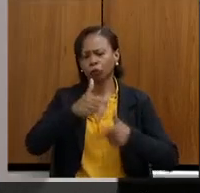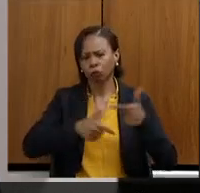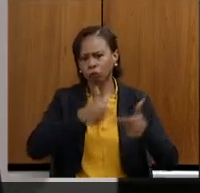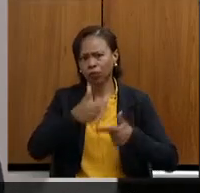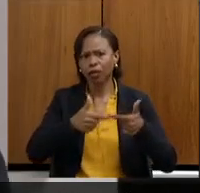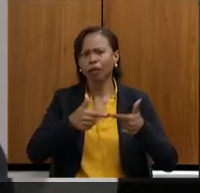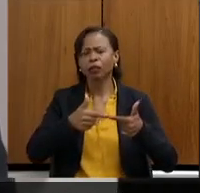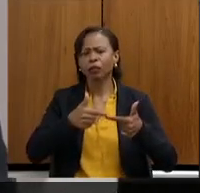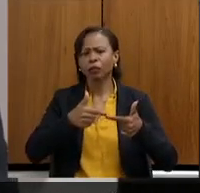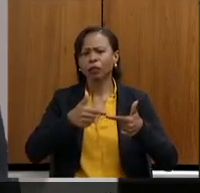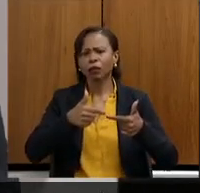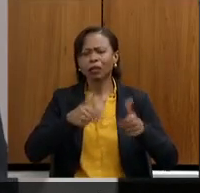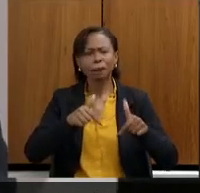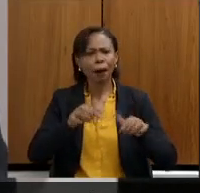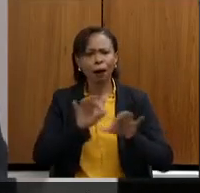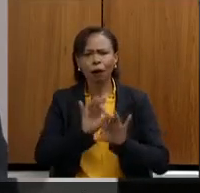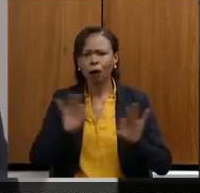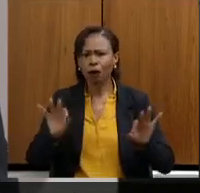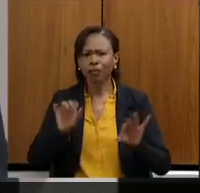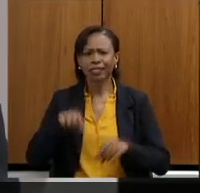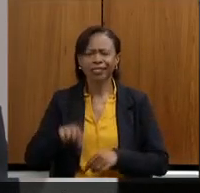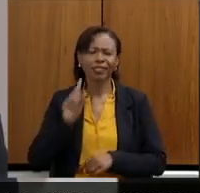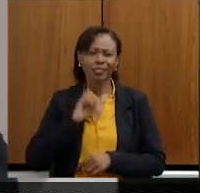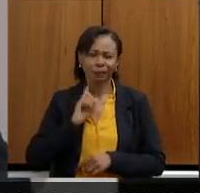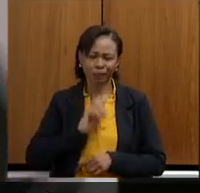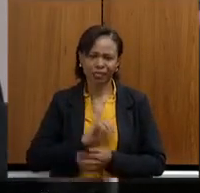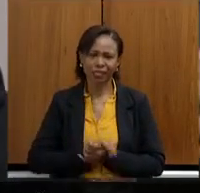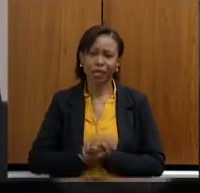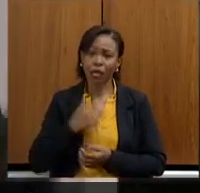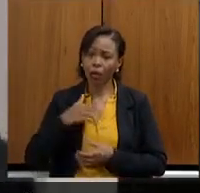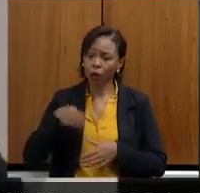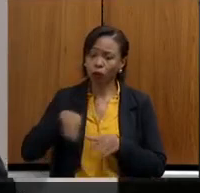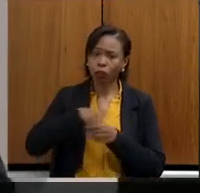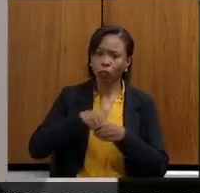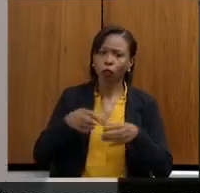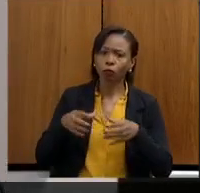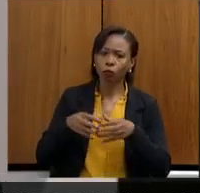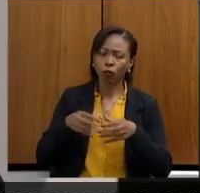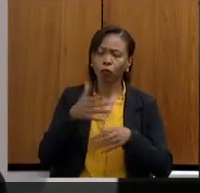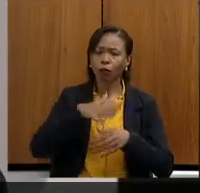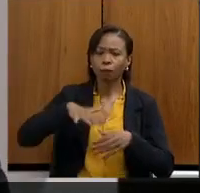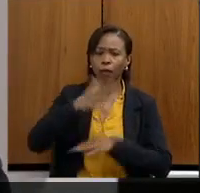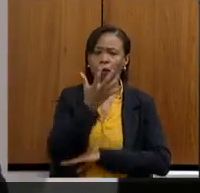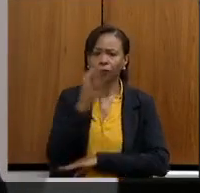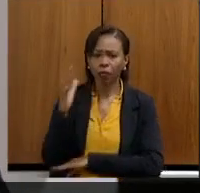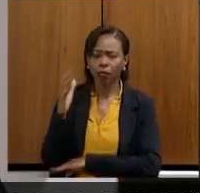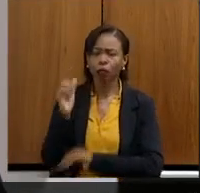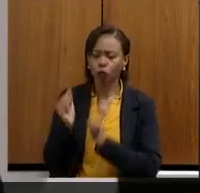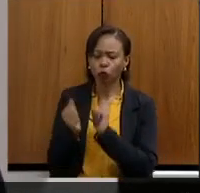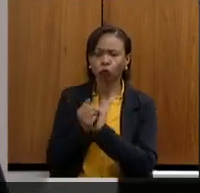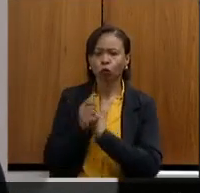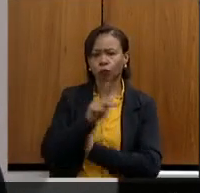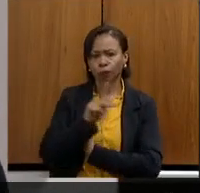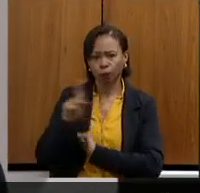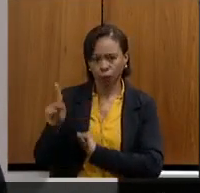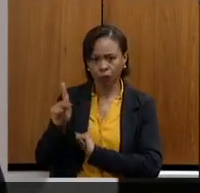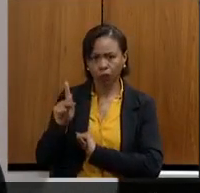feito em nosso Estado e estarei aqui sempre na Comissão do Meio Ambiente junto com o nosso presidente para dar total